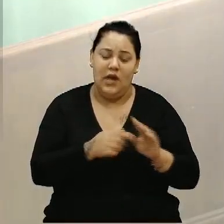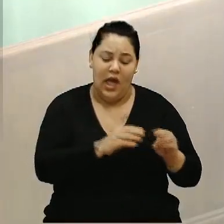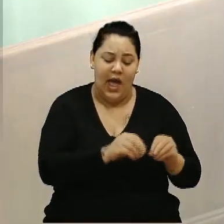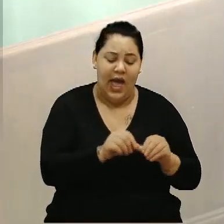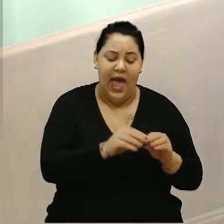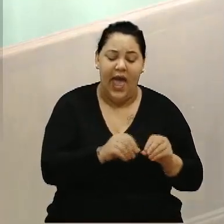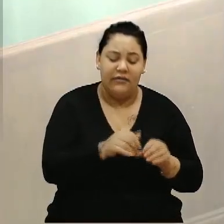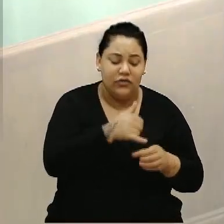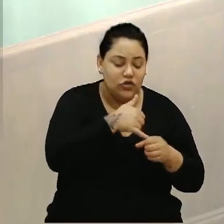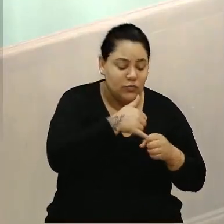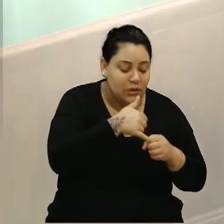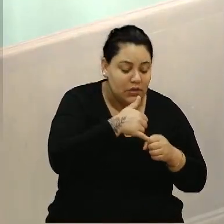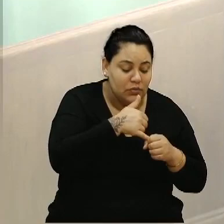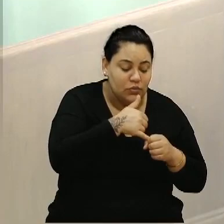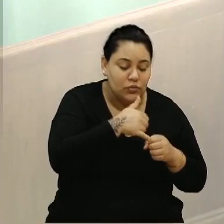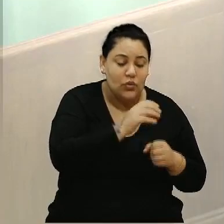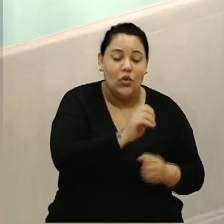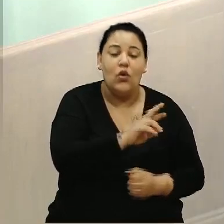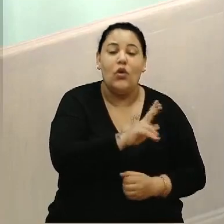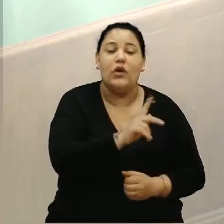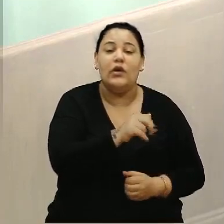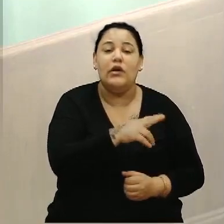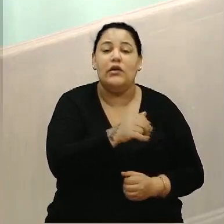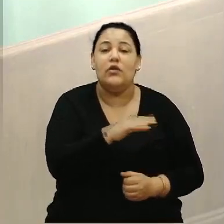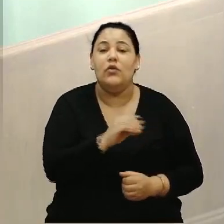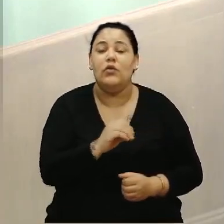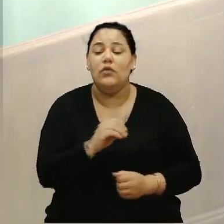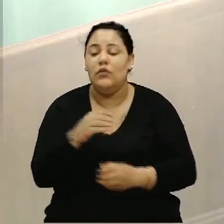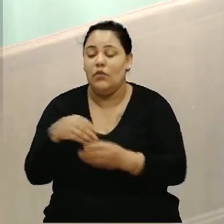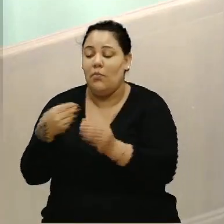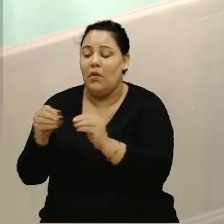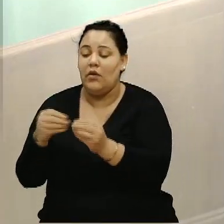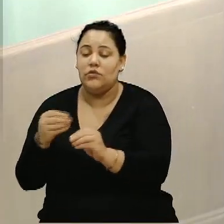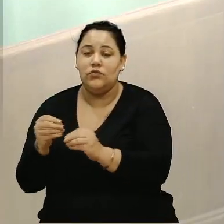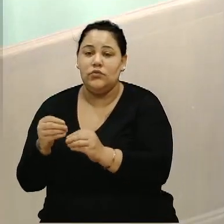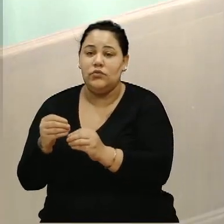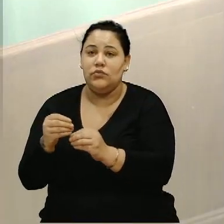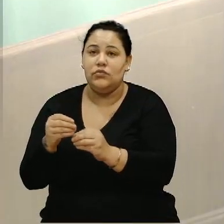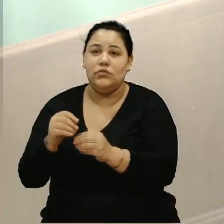e a garrafa PET é seletiva? Quantos?